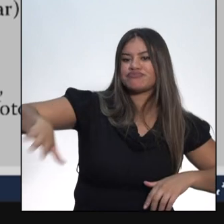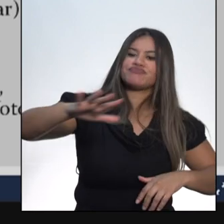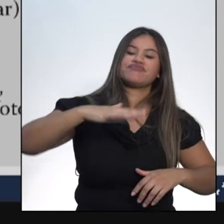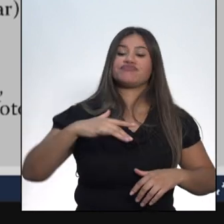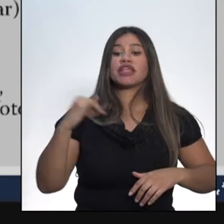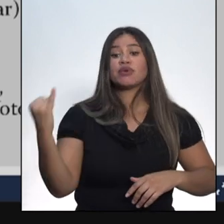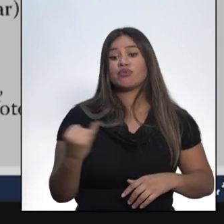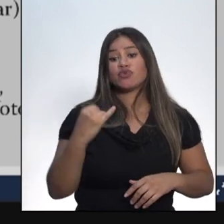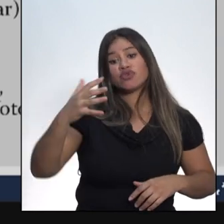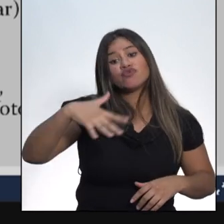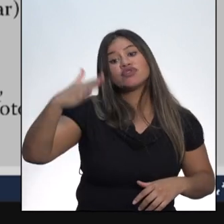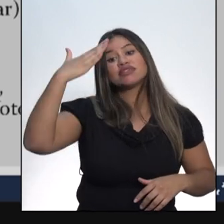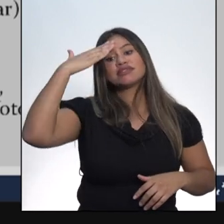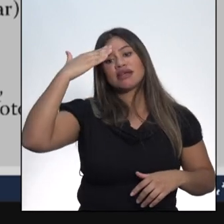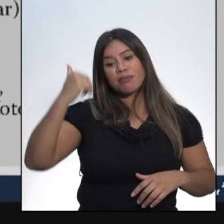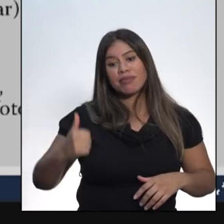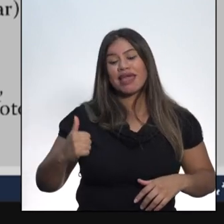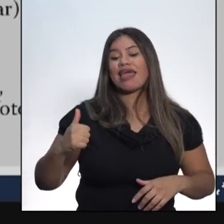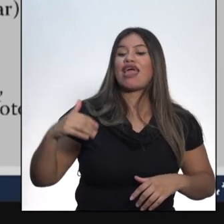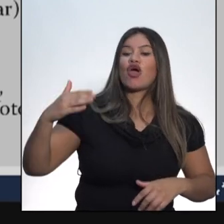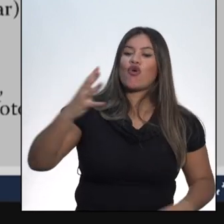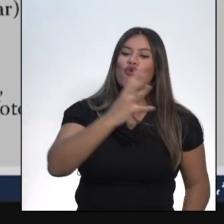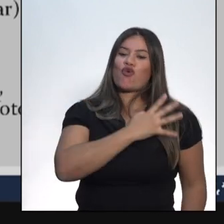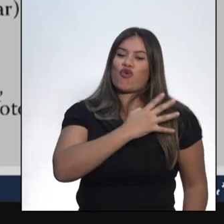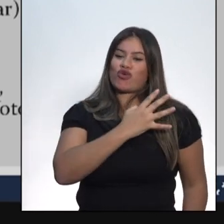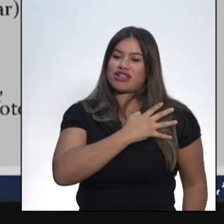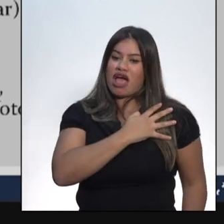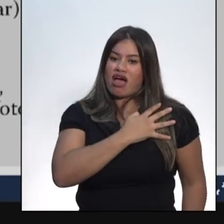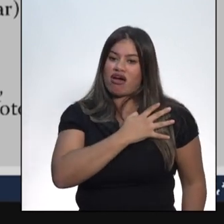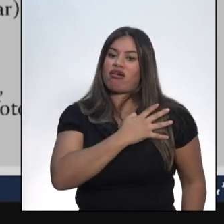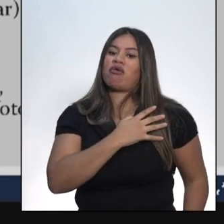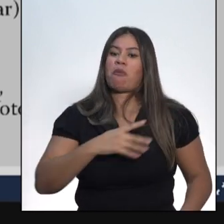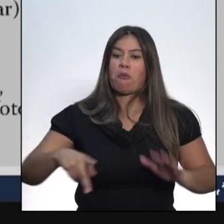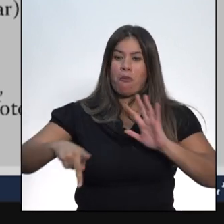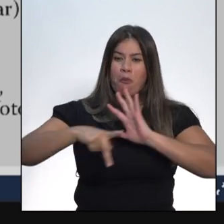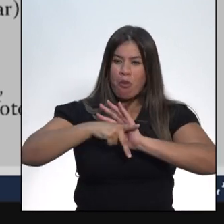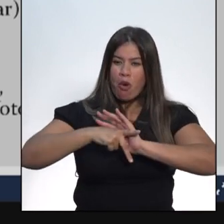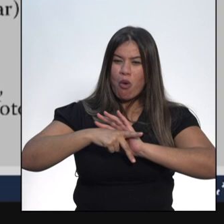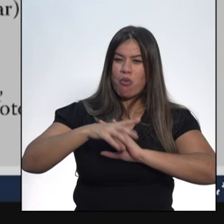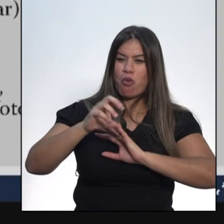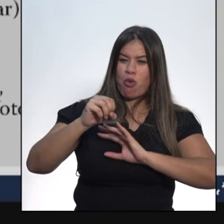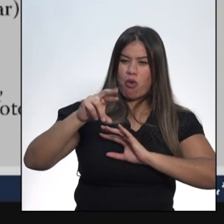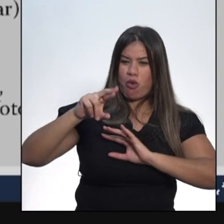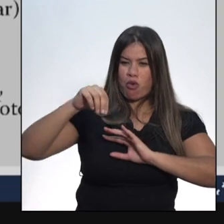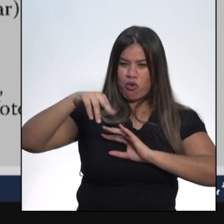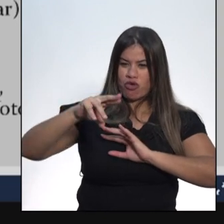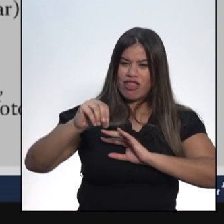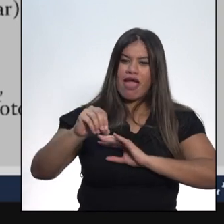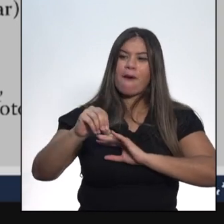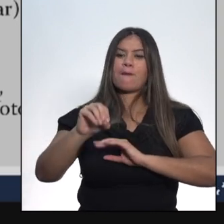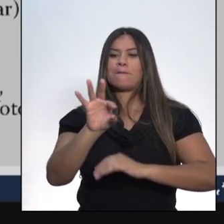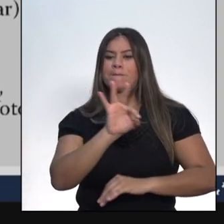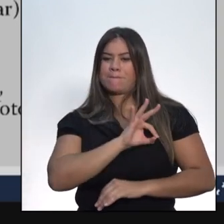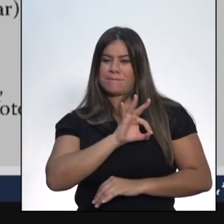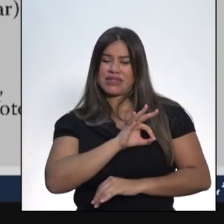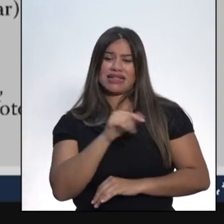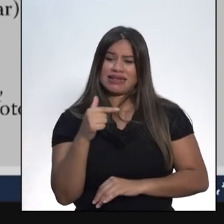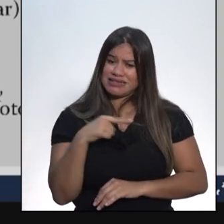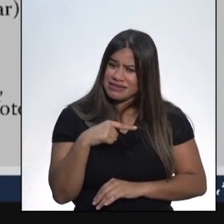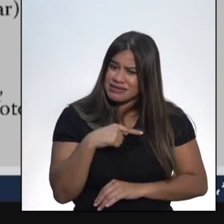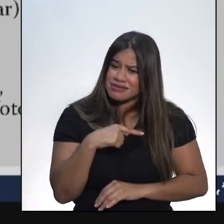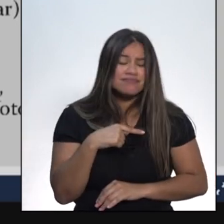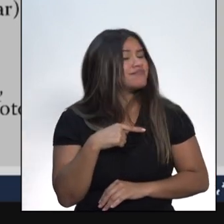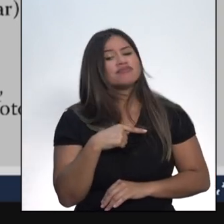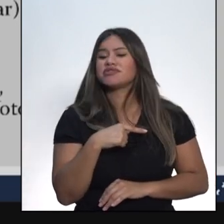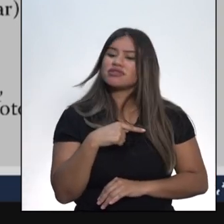você saiba que este coronel não tinha nenhuma patência militar. Essa prática veio dos tempos do Brasil Império, quando o